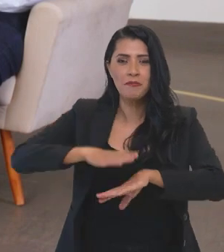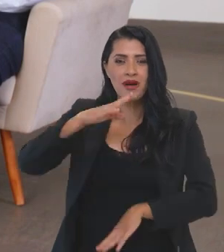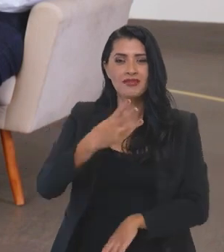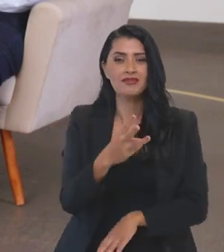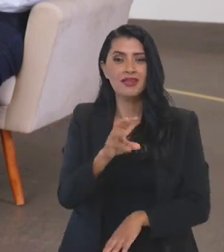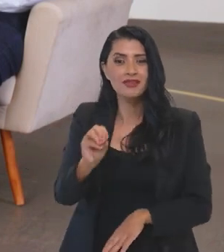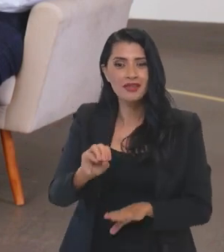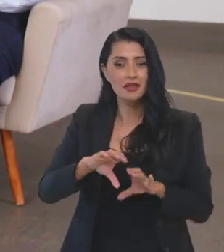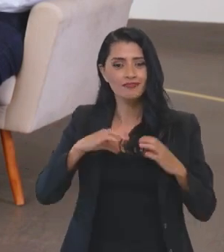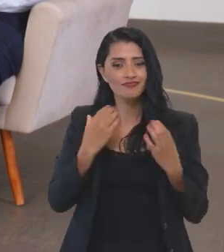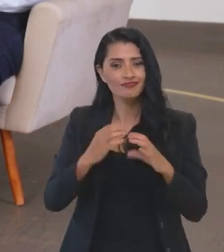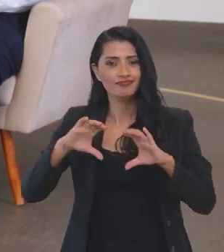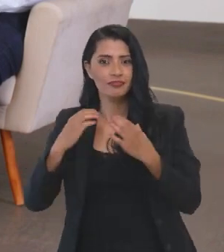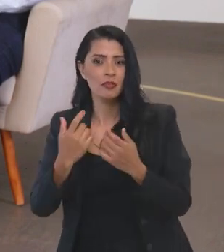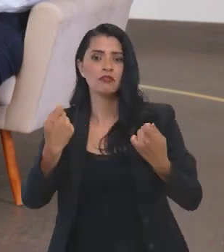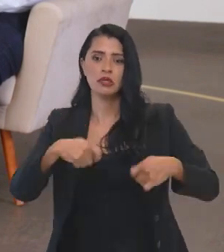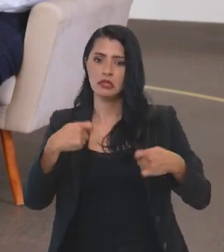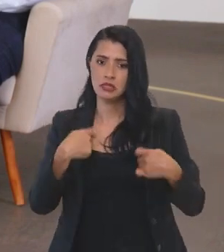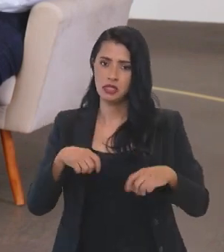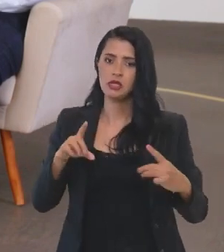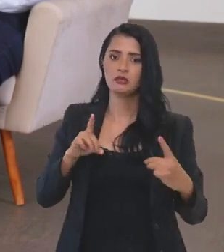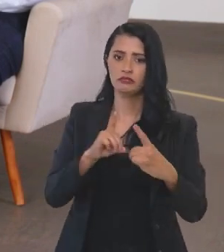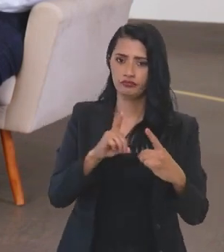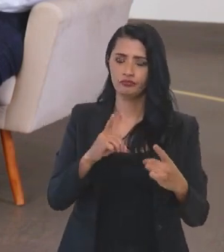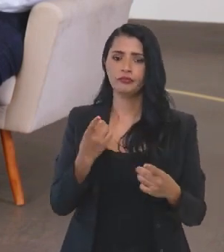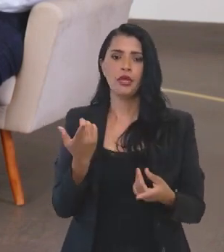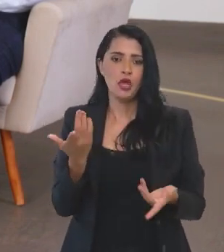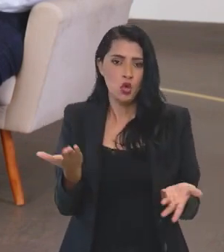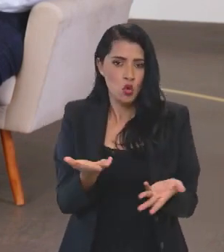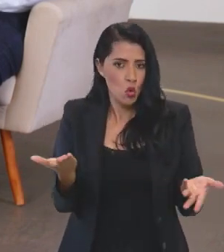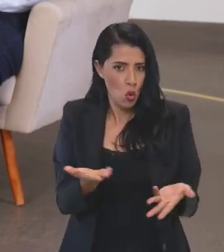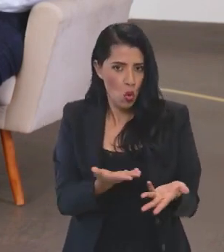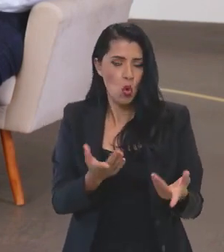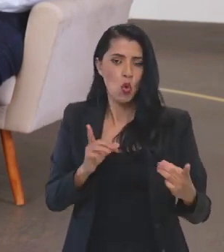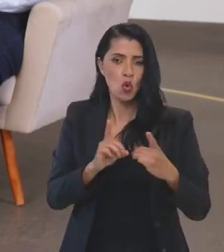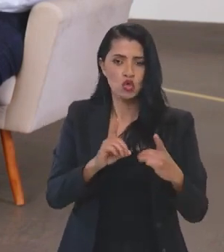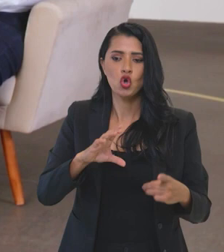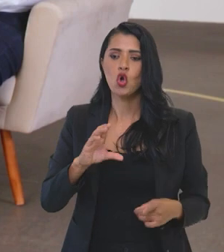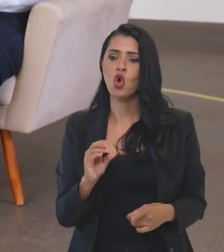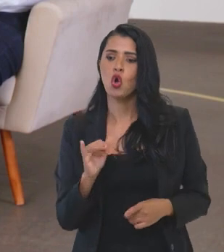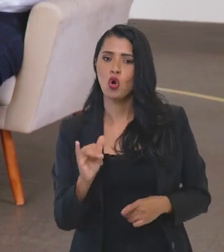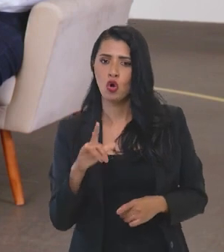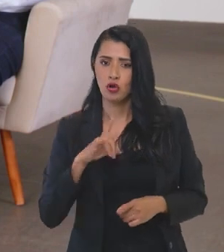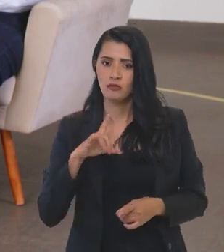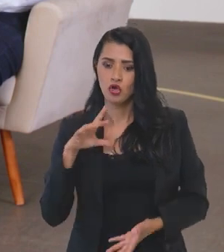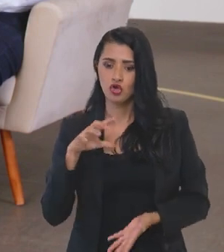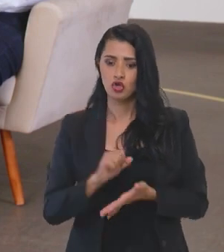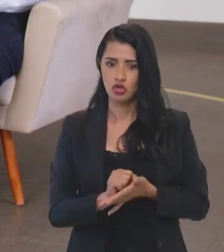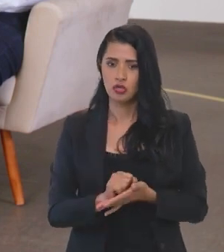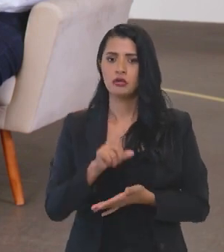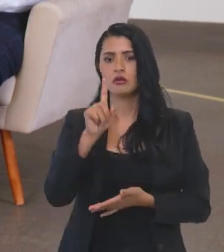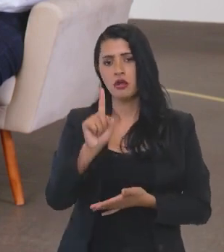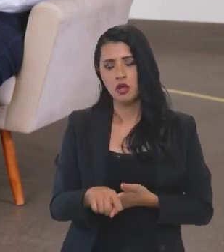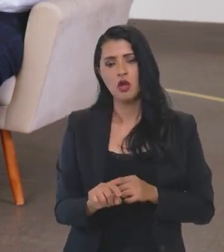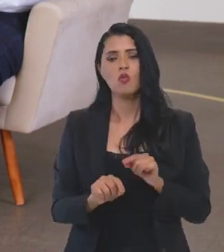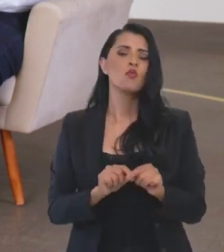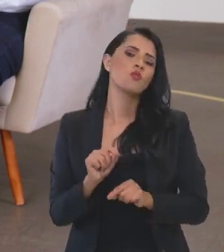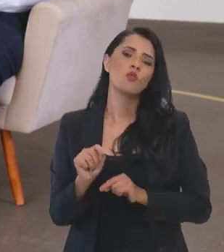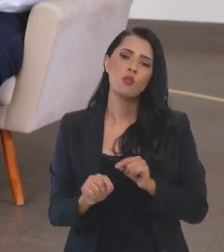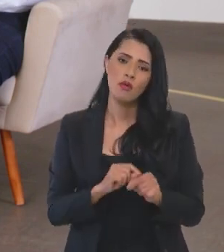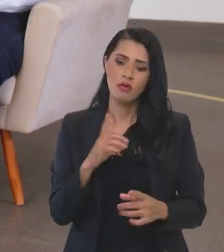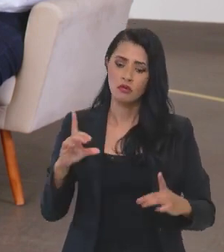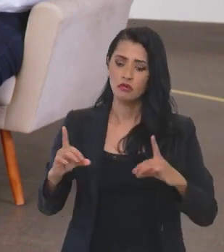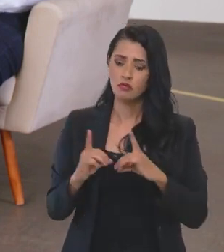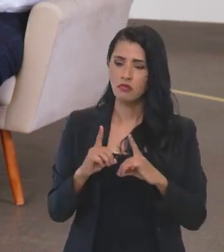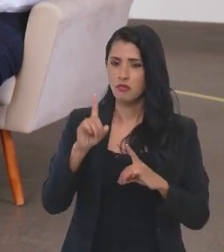comunidades que precisam desse atendimento. E o atendimento hoje, que o COE registra, que são